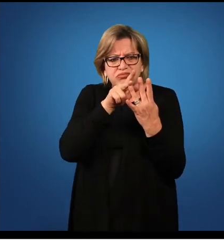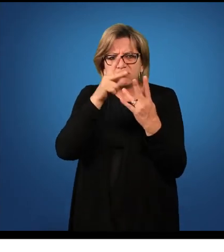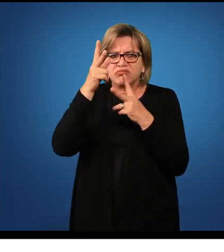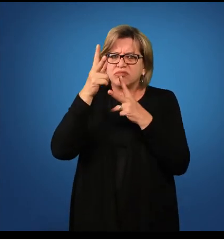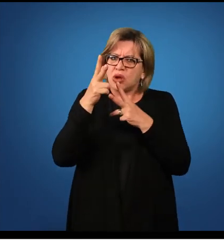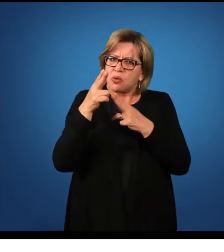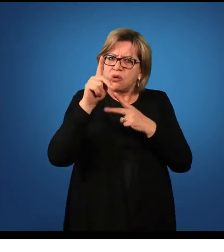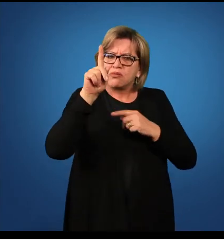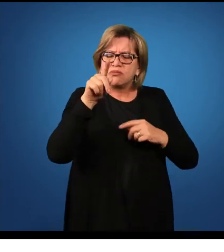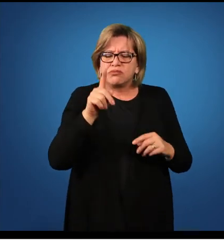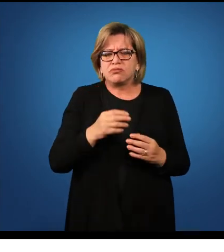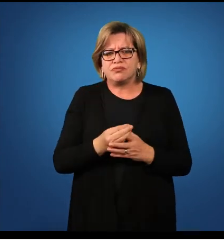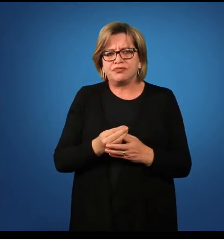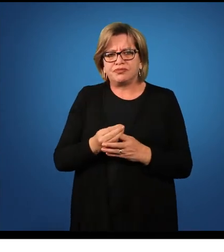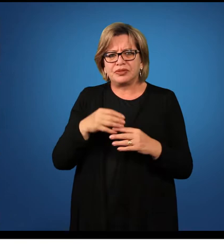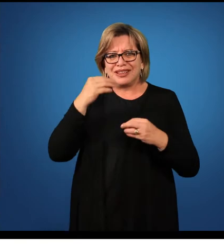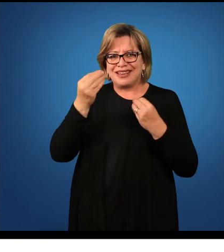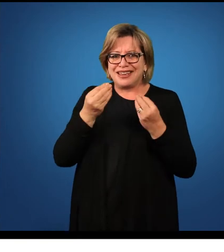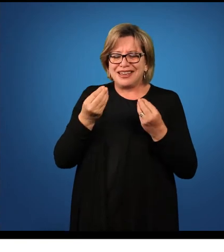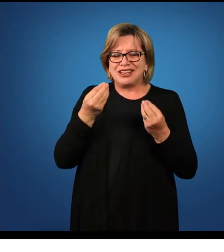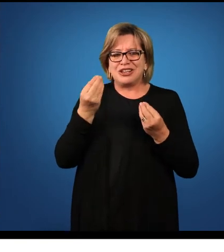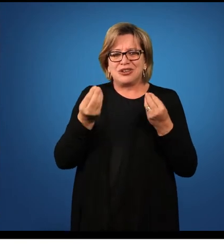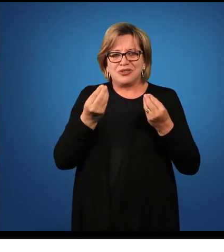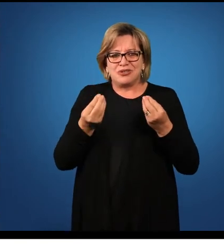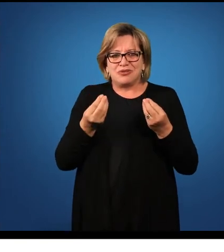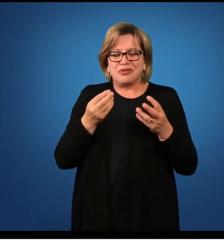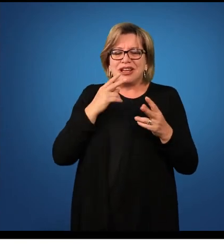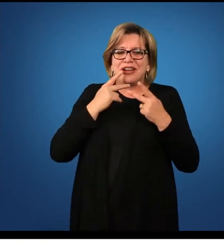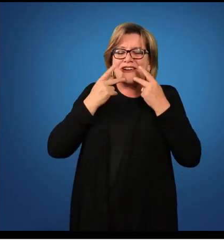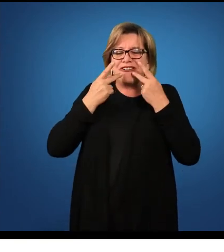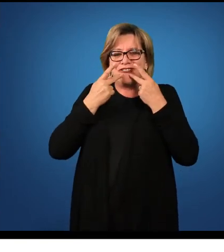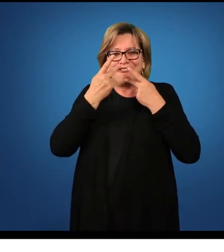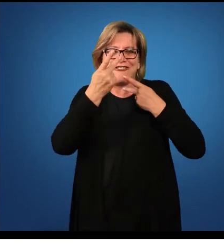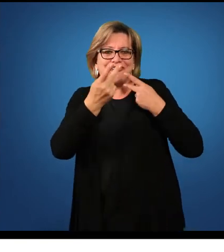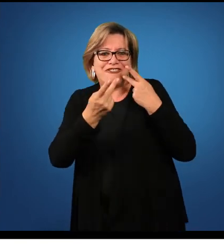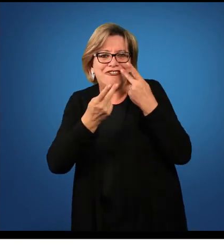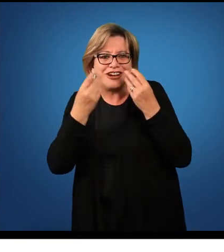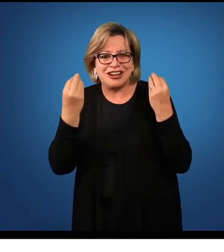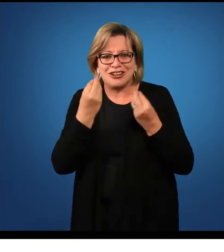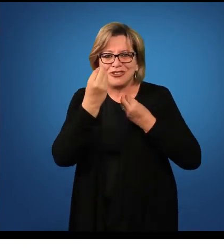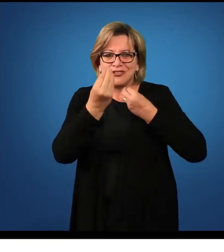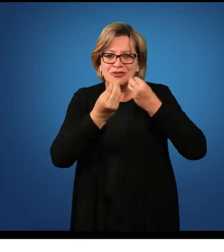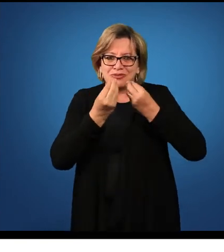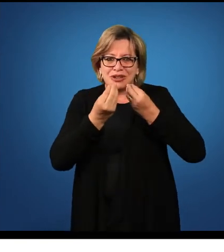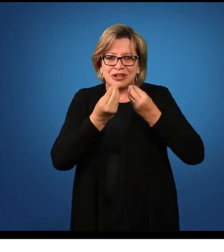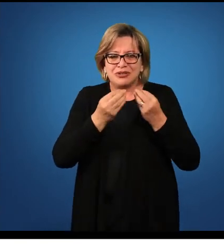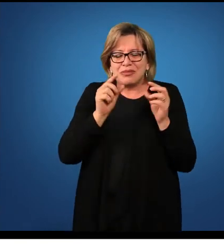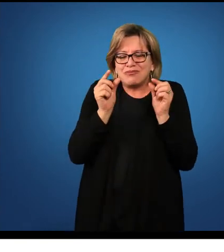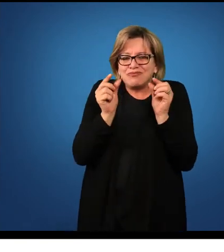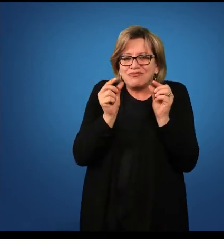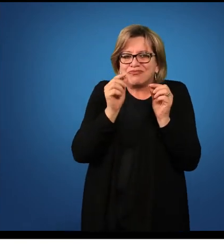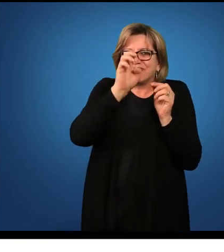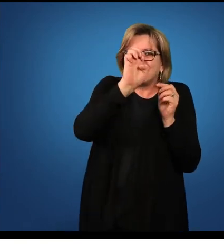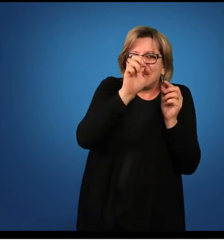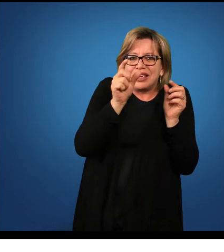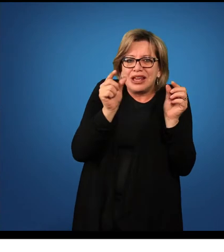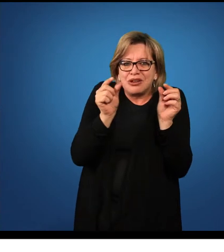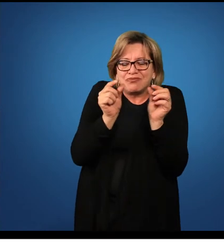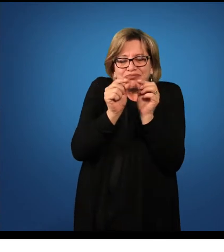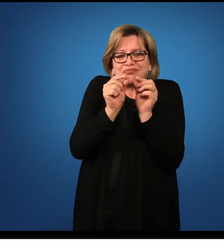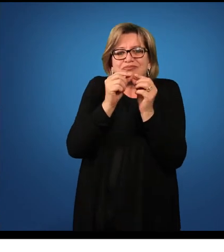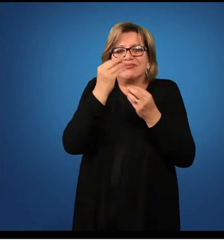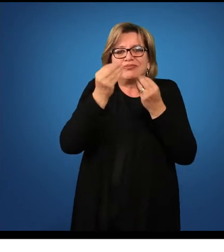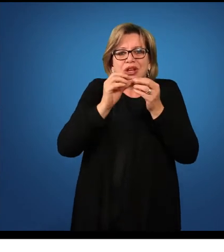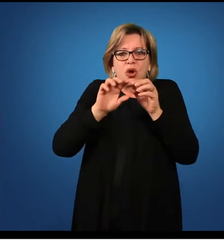e a terceira. Veja, é uma questão de pronúncia, em que uma vogal é breve, a outra é mais